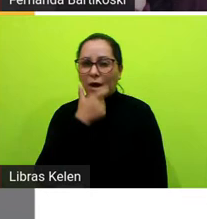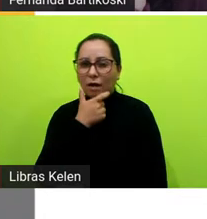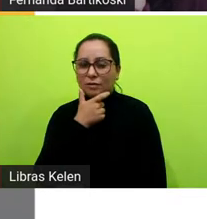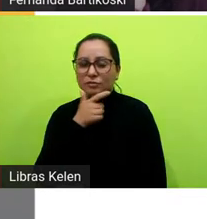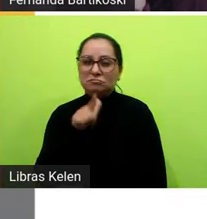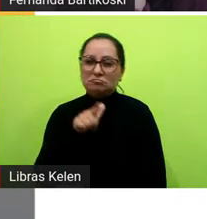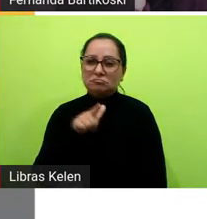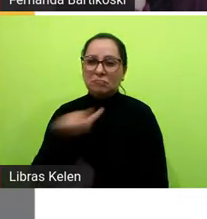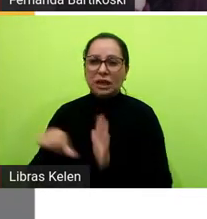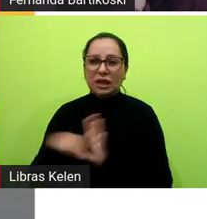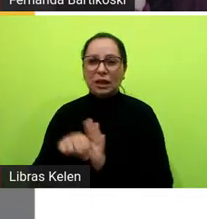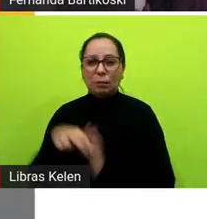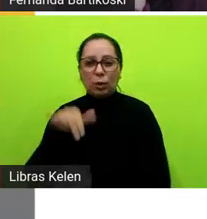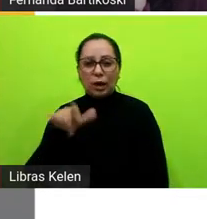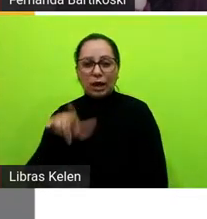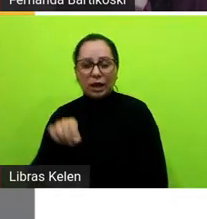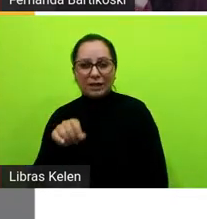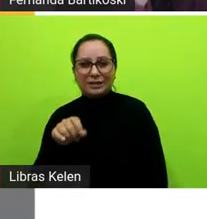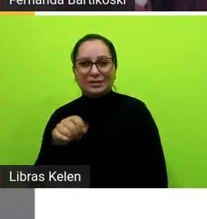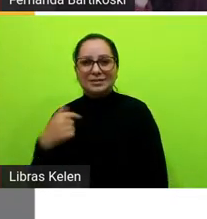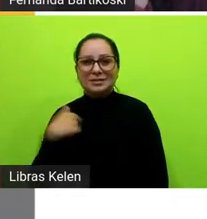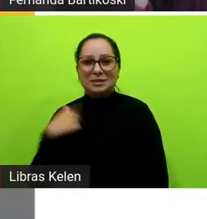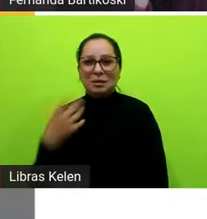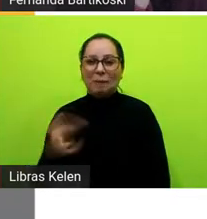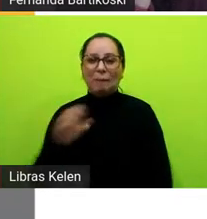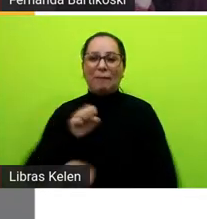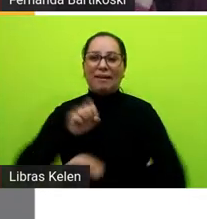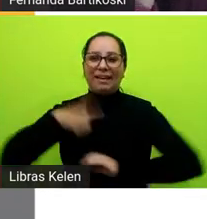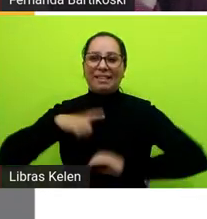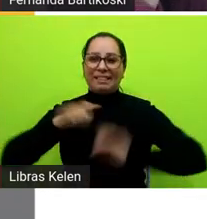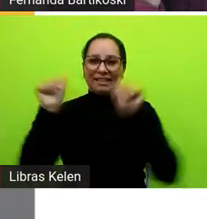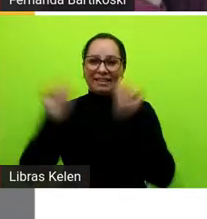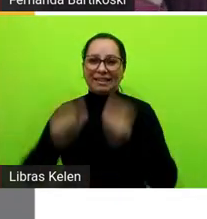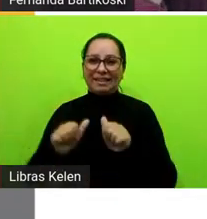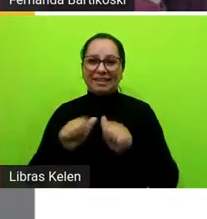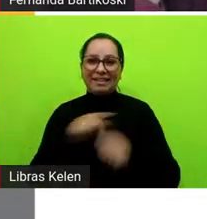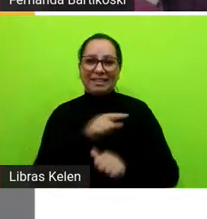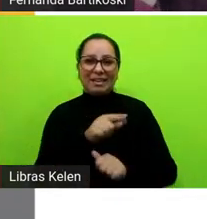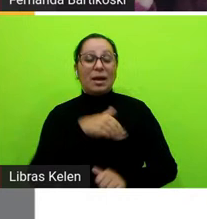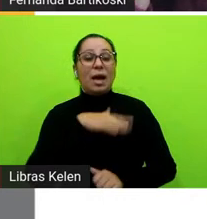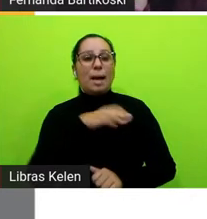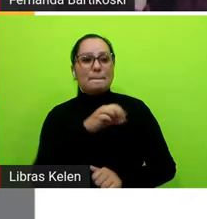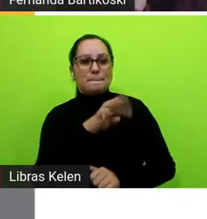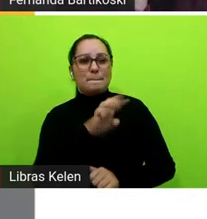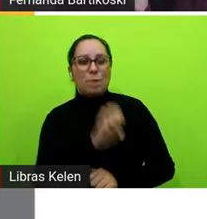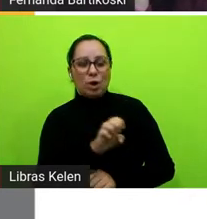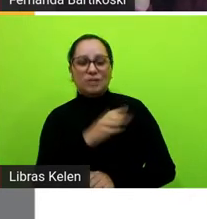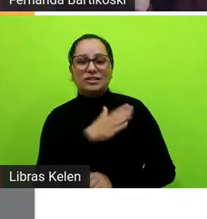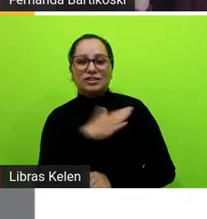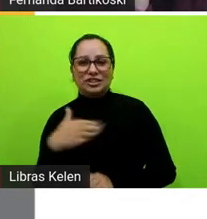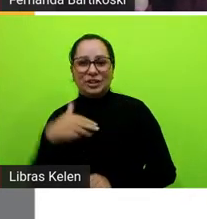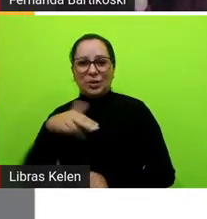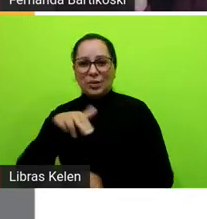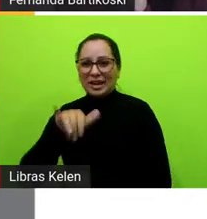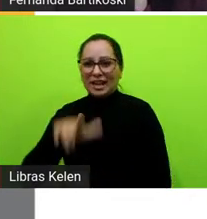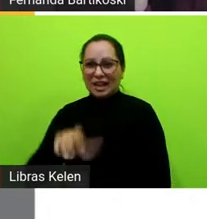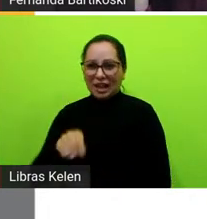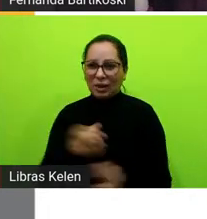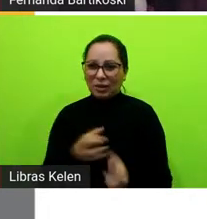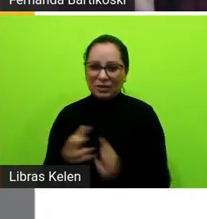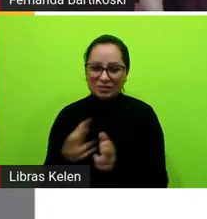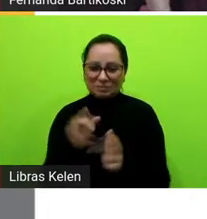que é da onde eu tirei esse... é Morte no Nilo. Morte no Nilo, perdão, perfeito, obrigado, Fernanda.